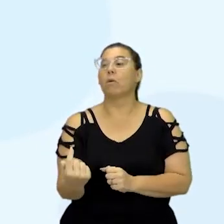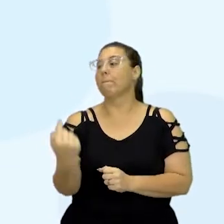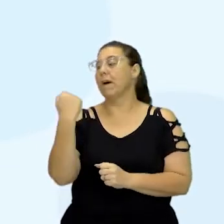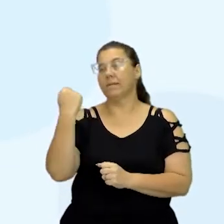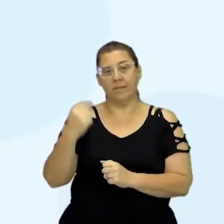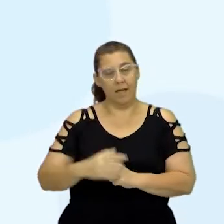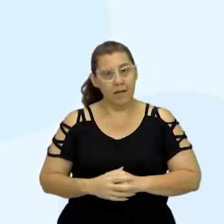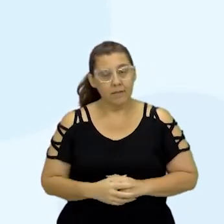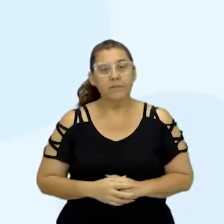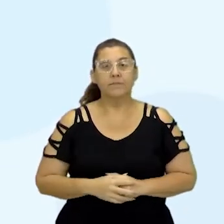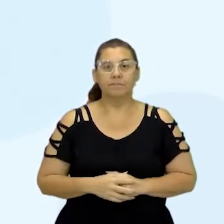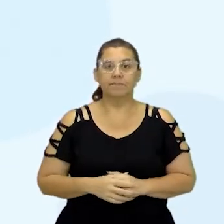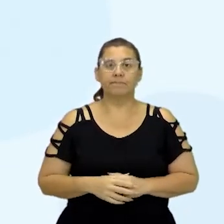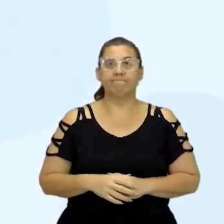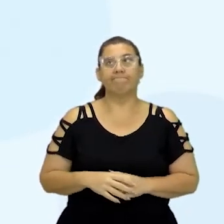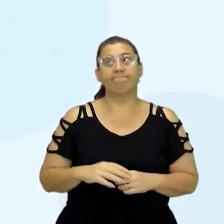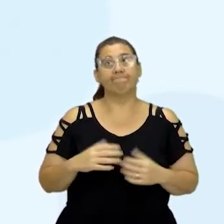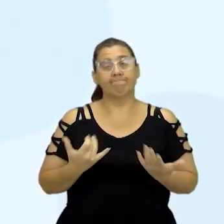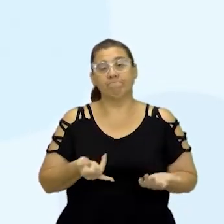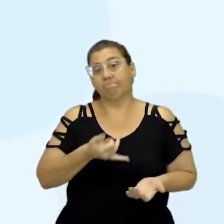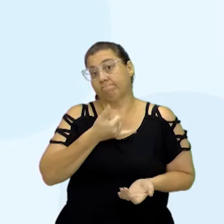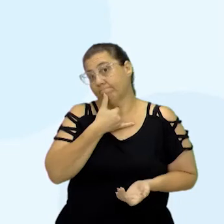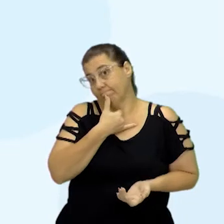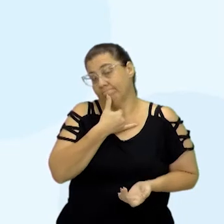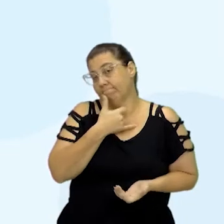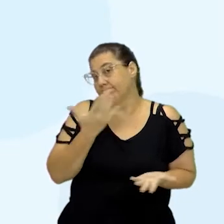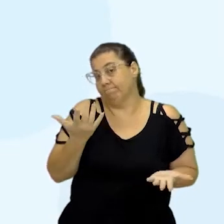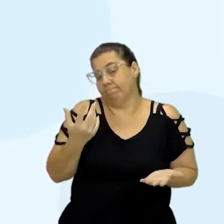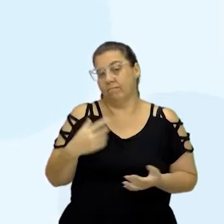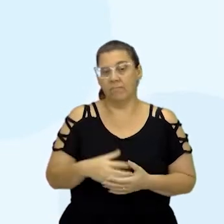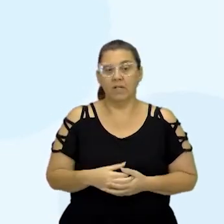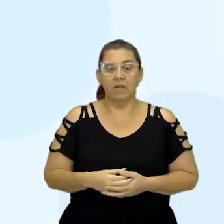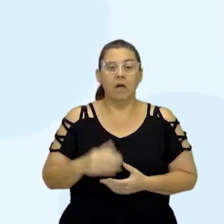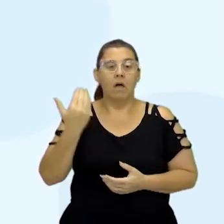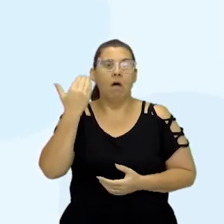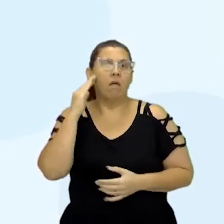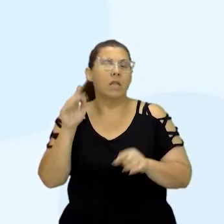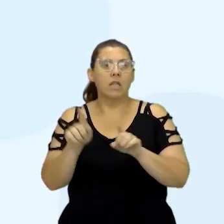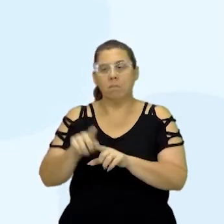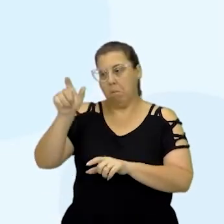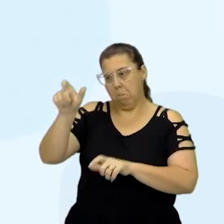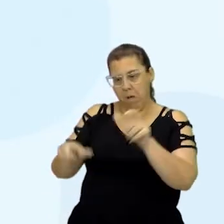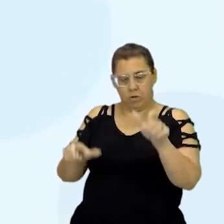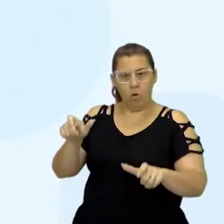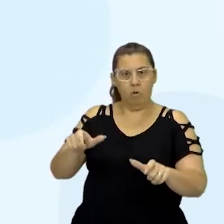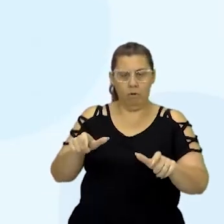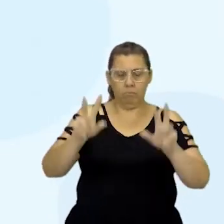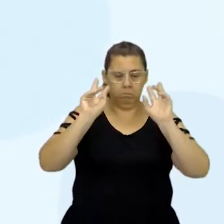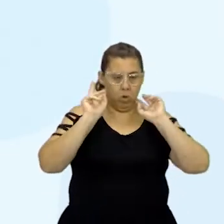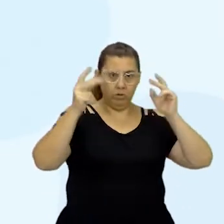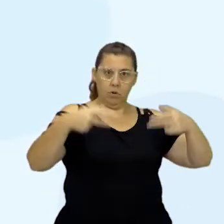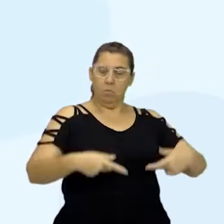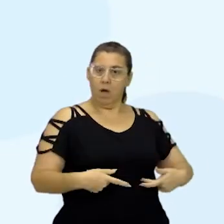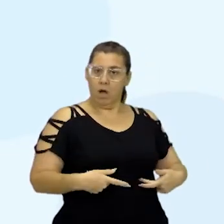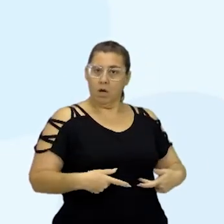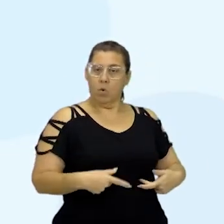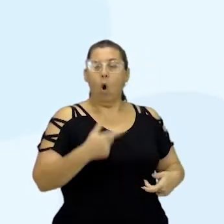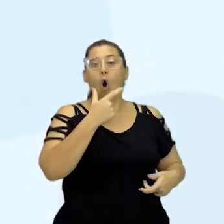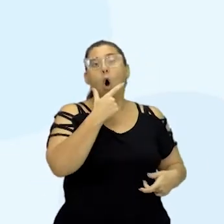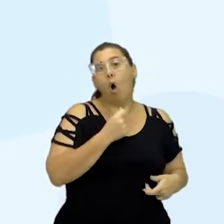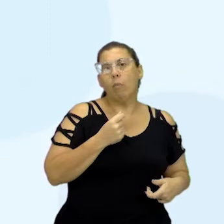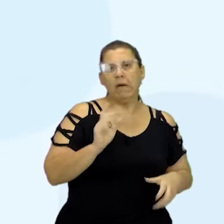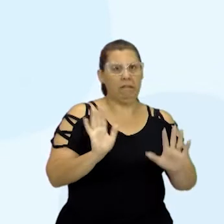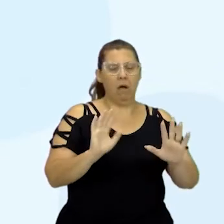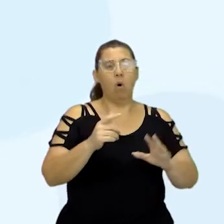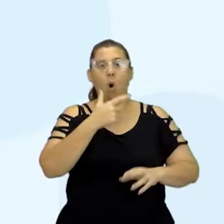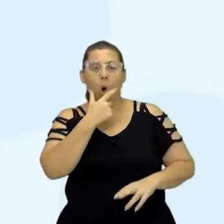muito, né, professor Kleber? É, infelizmente, né? Infelizmente. Para compreender o homem, e quando eu falo homem aqui, não é só o homem, mas a mulher também.